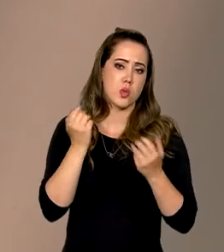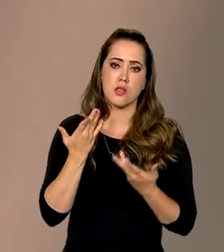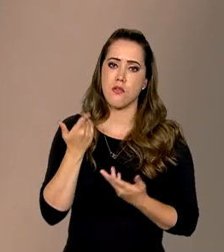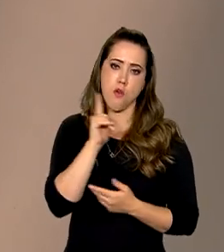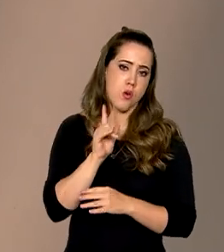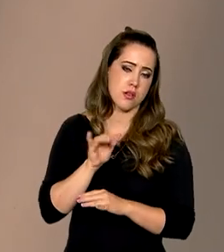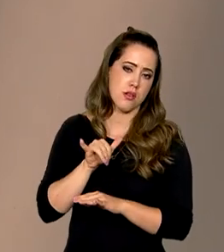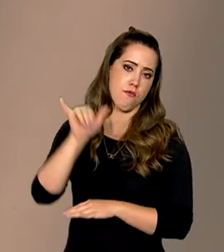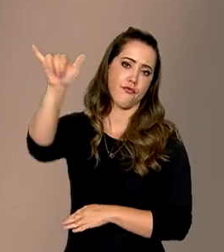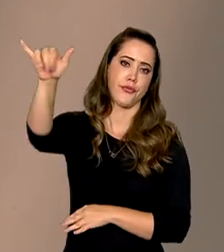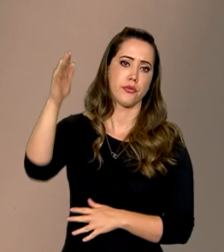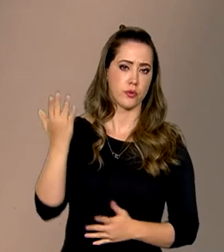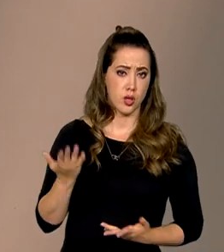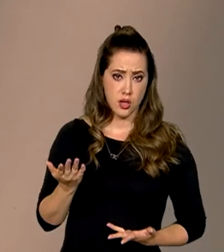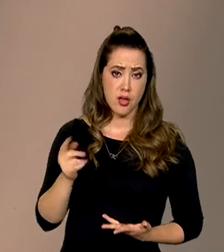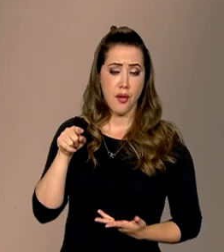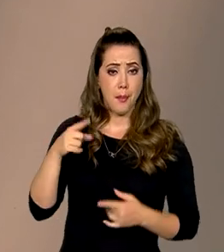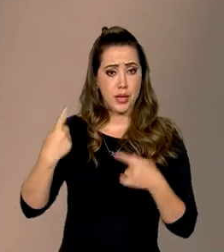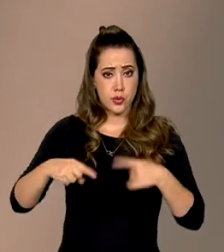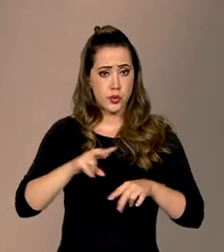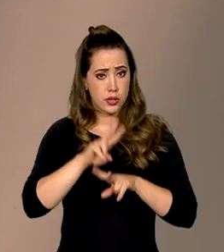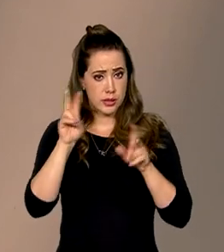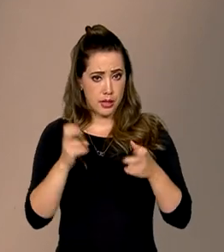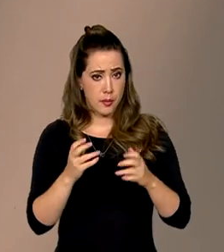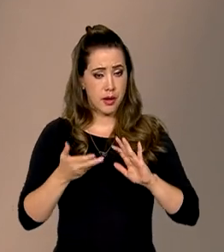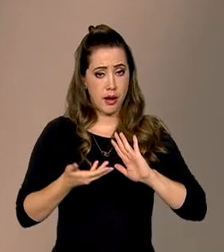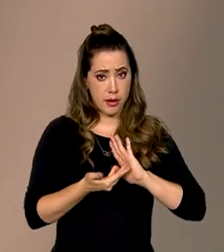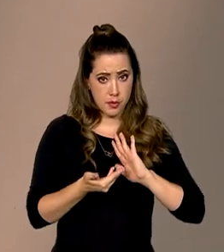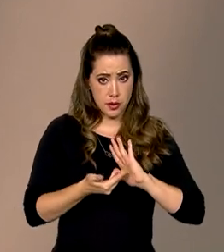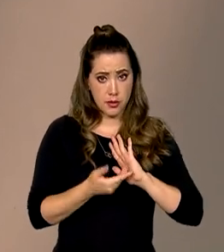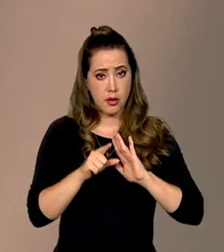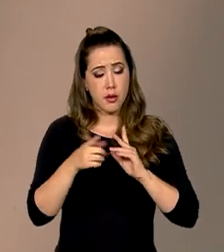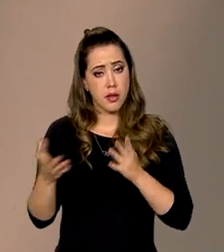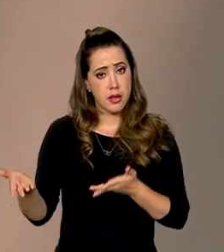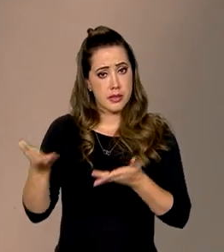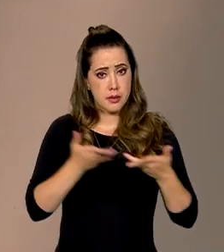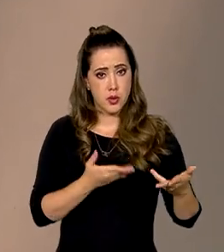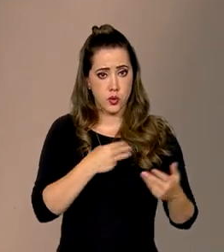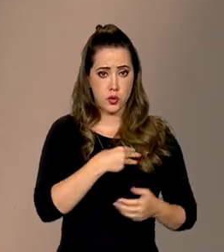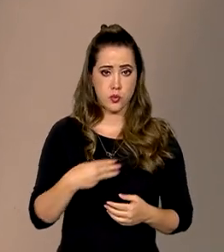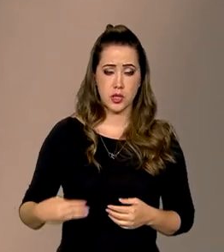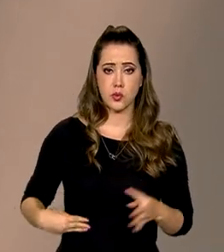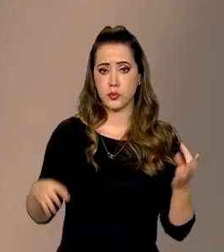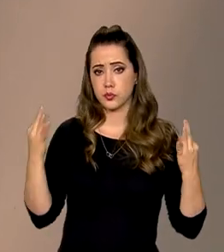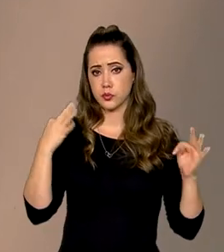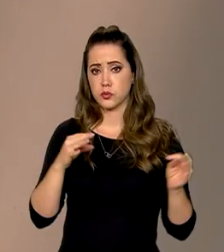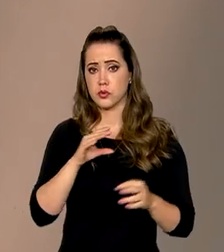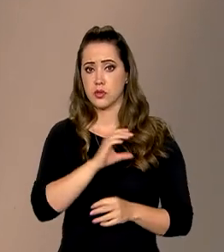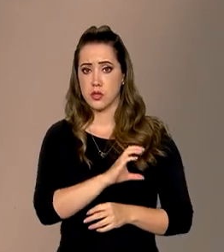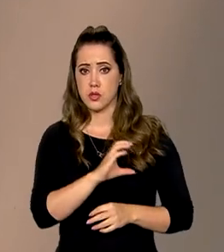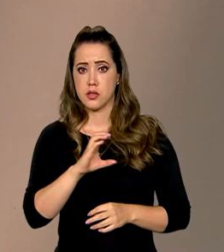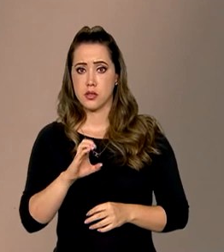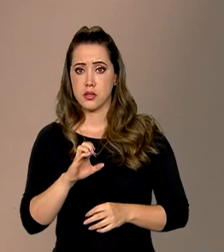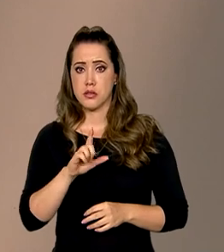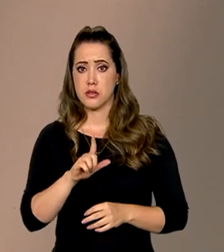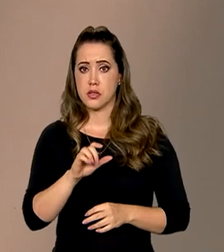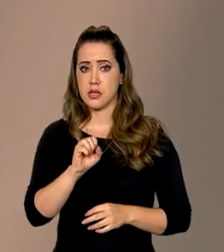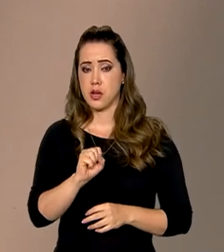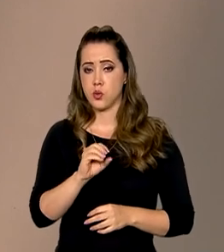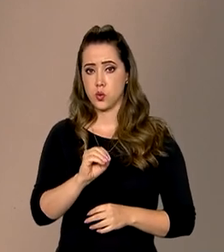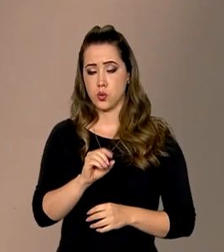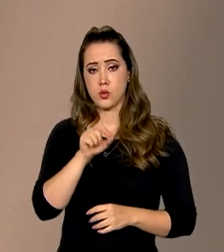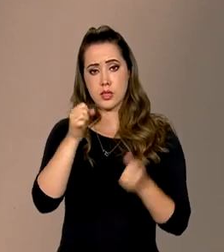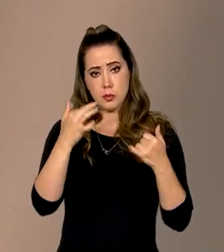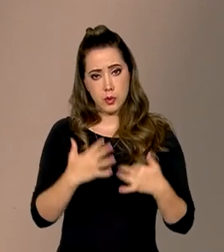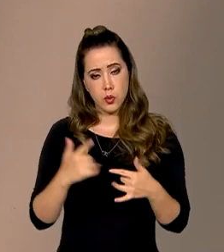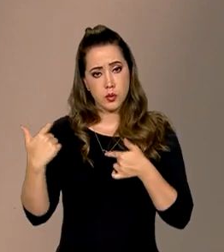viajar de avião. Para discutir esta realidade, a Câmara dos Deputados recebeu hoje o ministro do Turismo, Celso Sabino, que